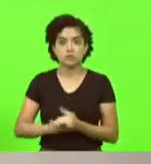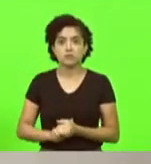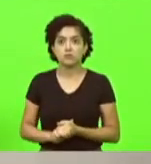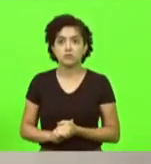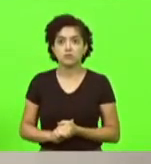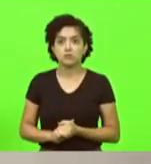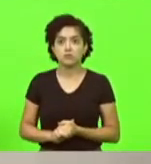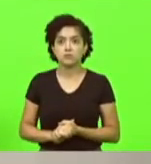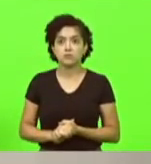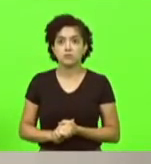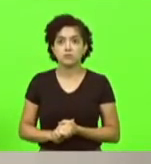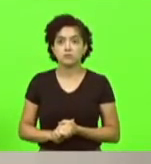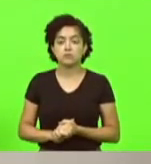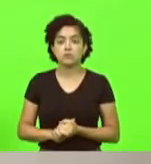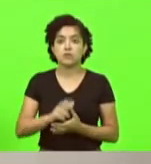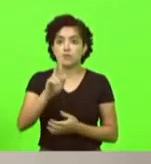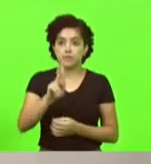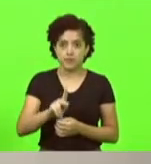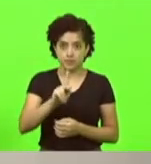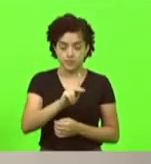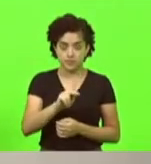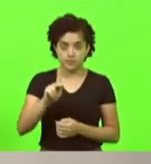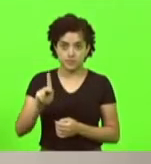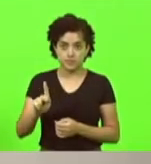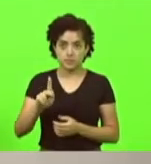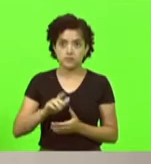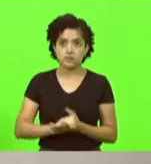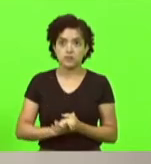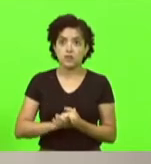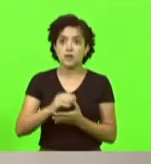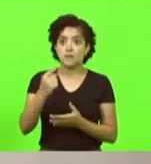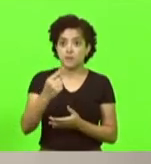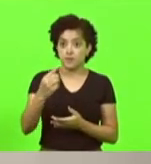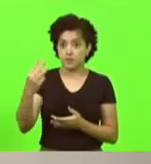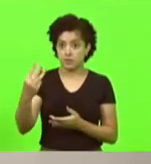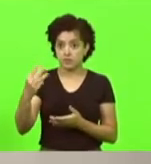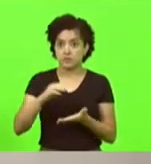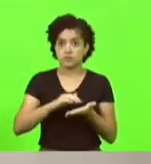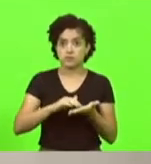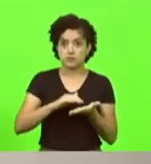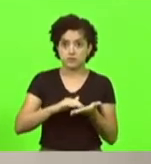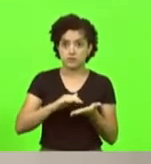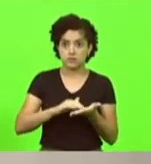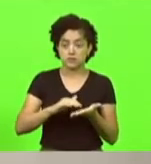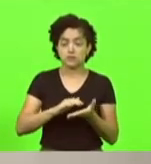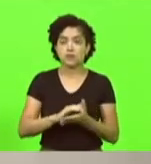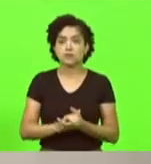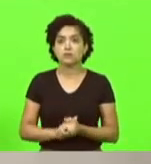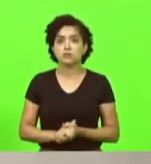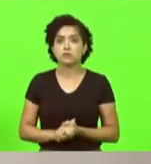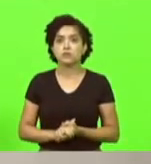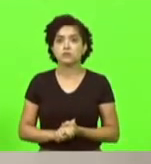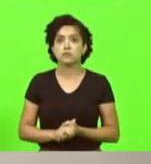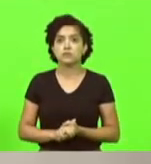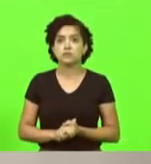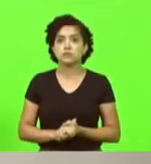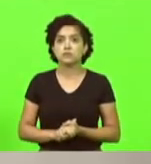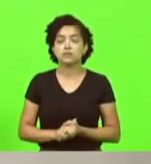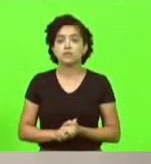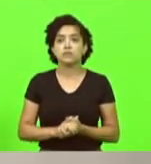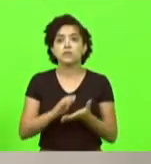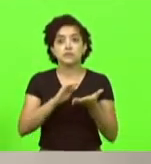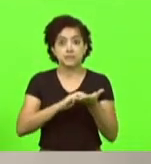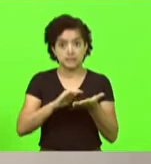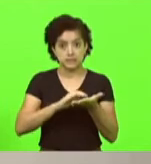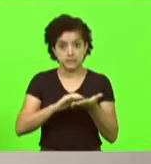deputado padre Pedro Baliceira, primeiro e terceiro secretário, respectivamente, para secretariarem